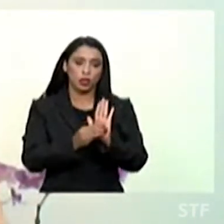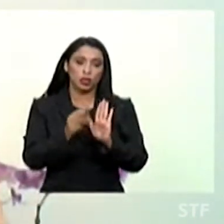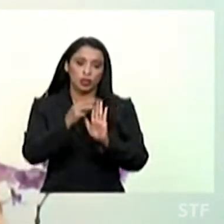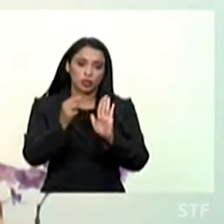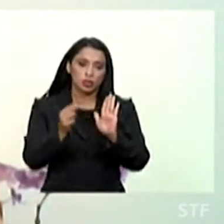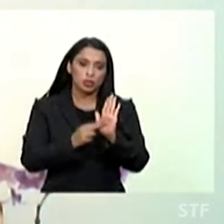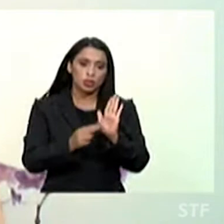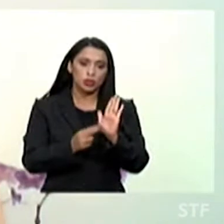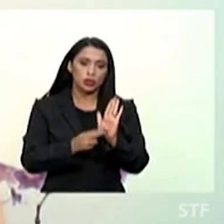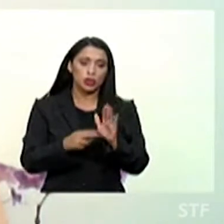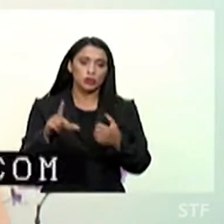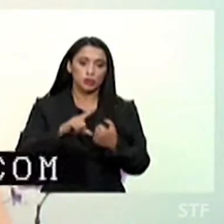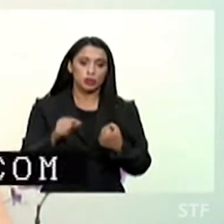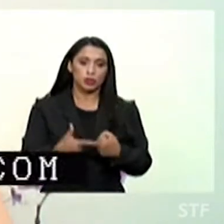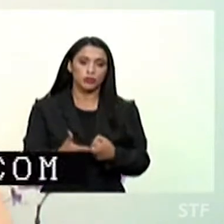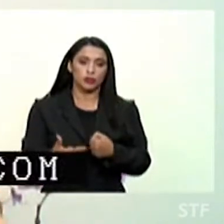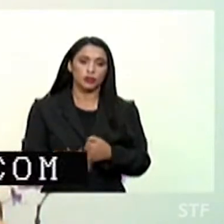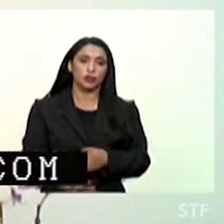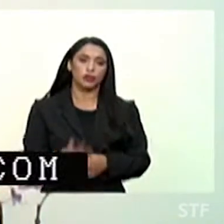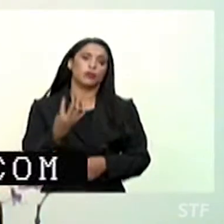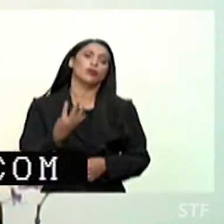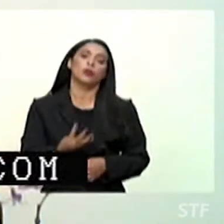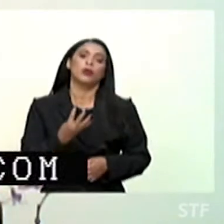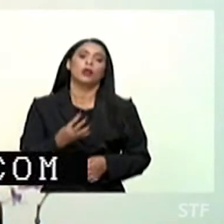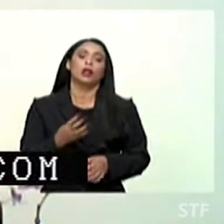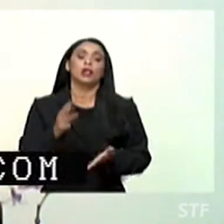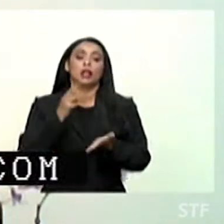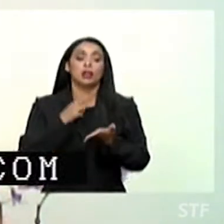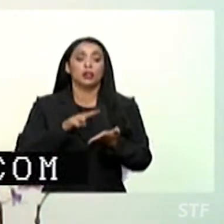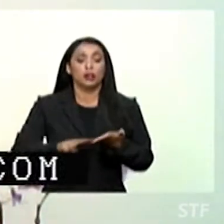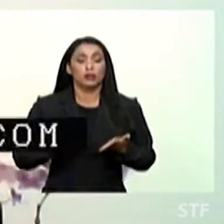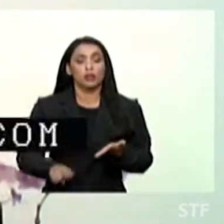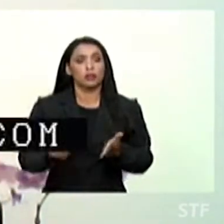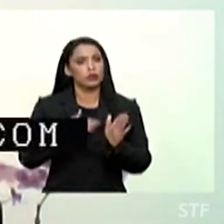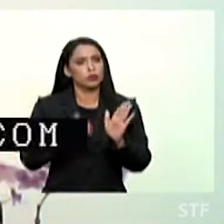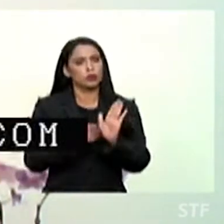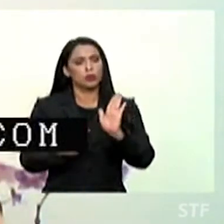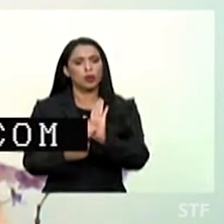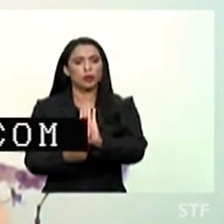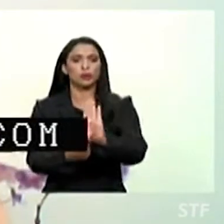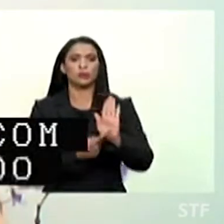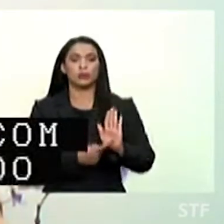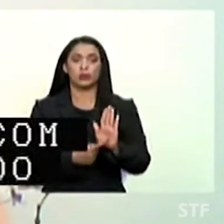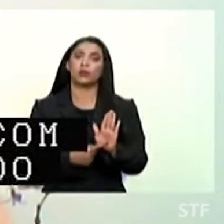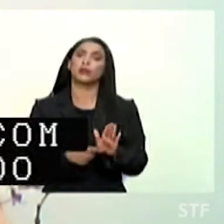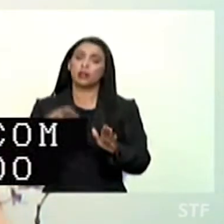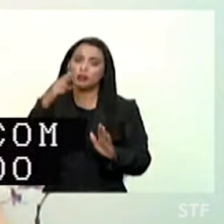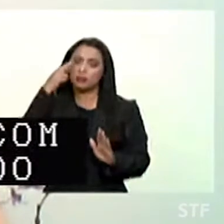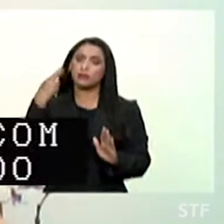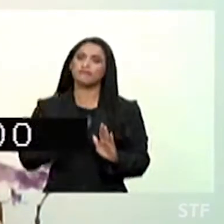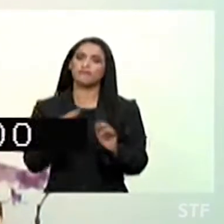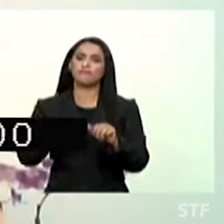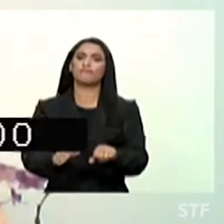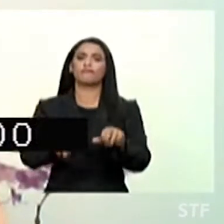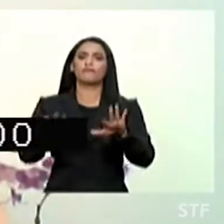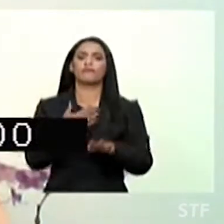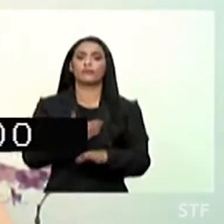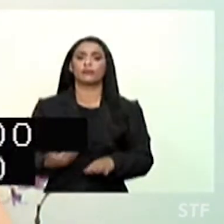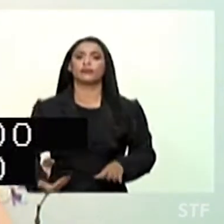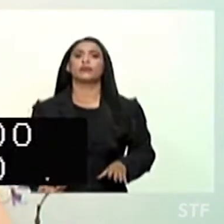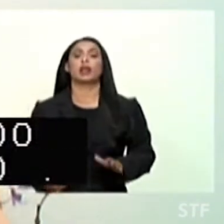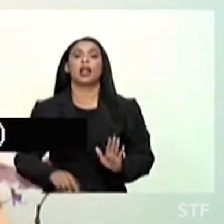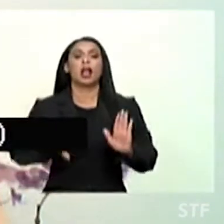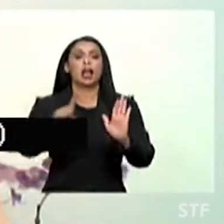24 da Convenção. Diante de todo o conteúdo que tem sido exposto nessa respeitável audiência pública, começa dúvidas de que toda a legislação